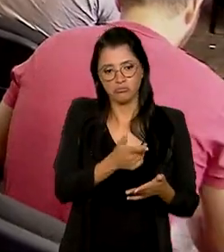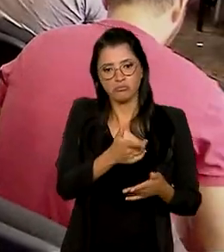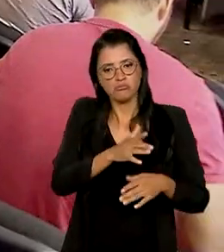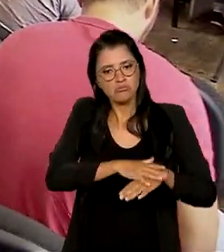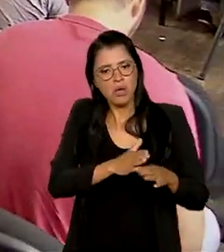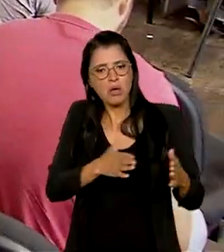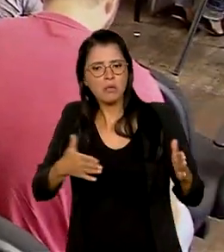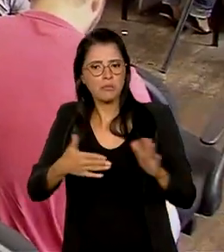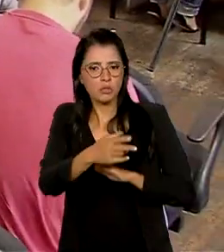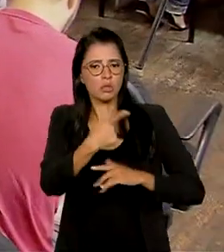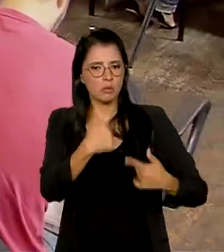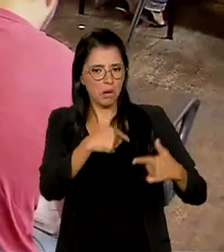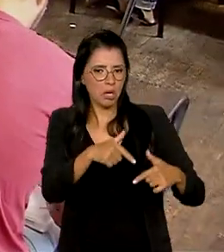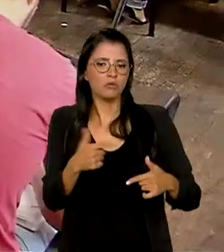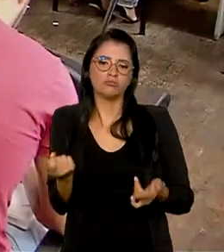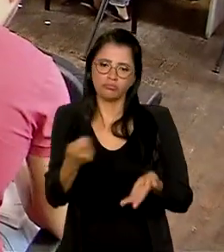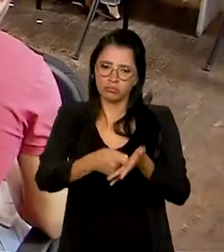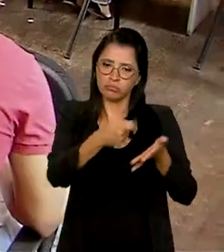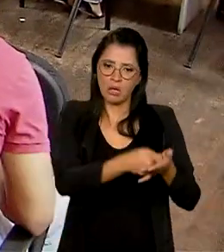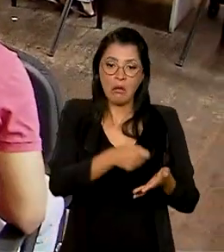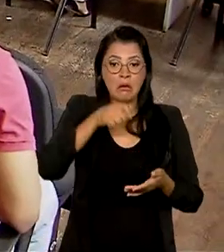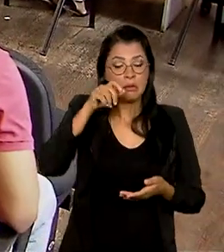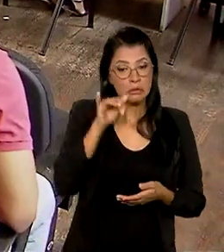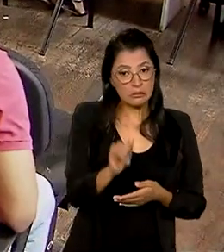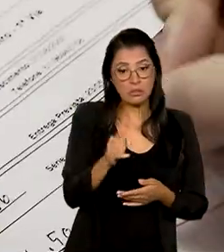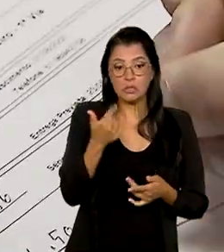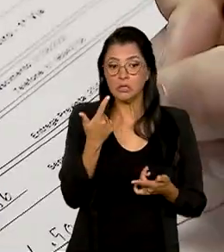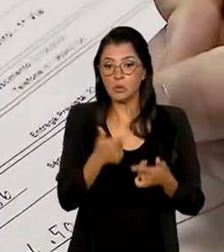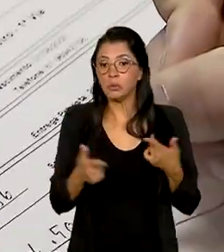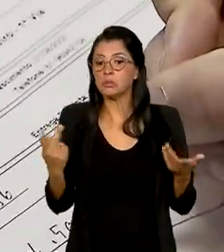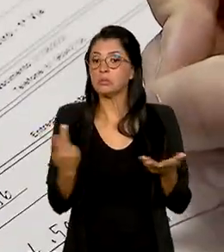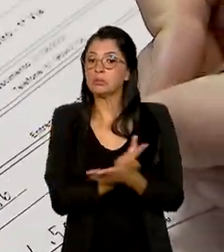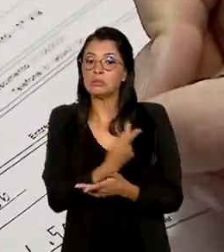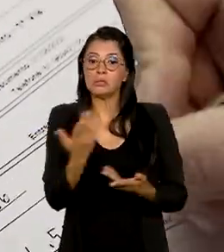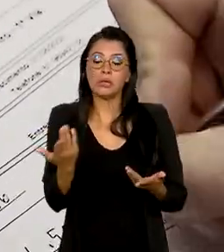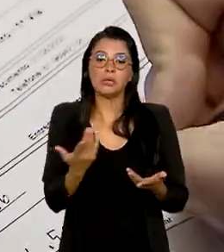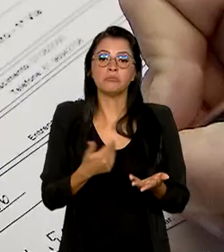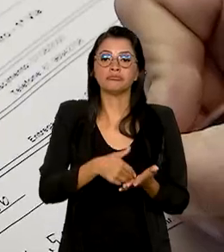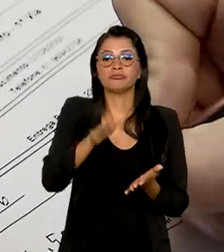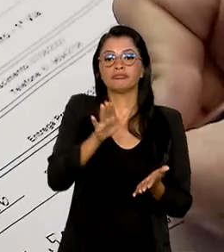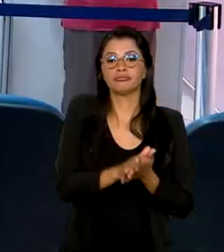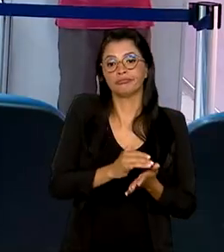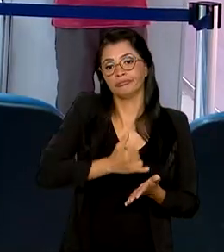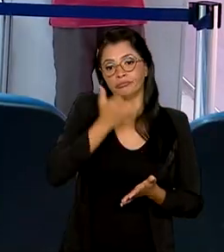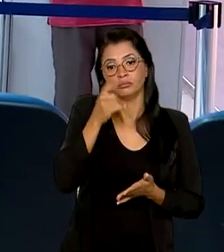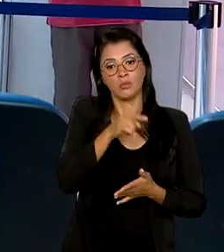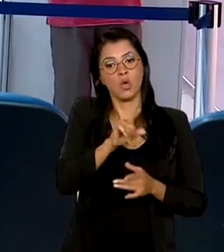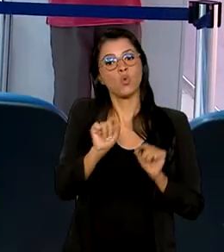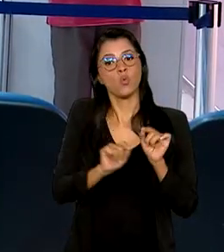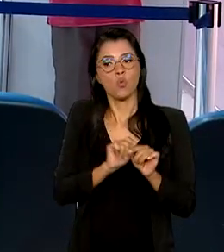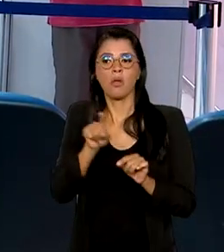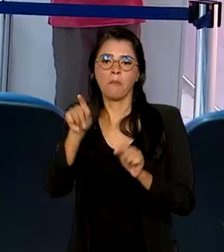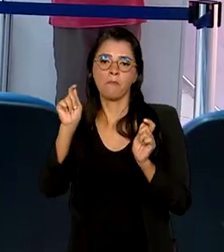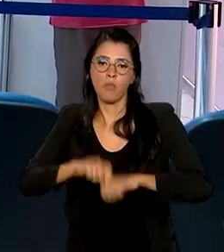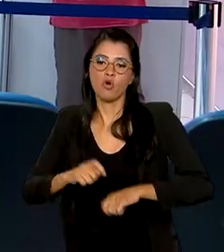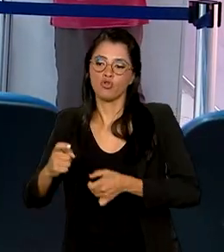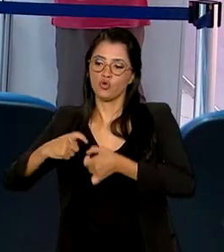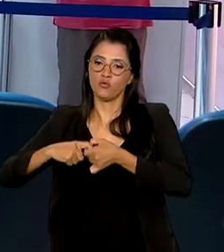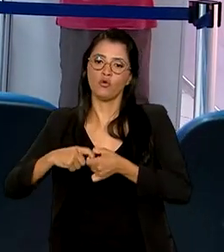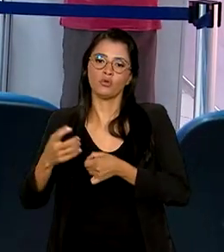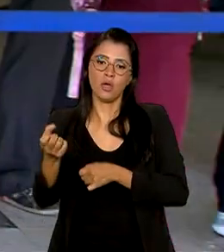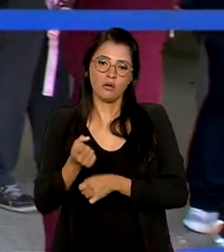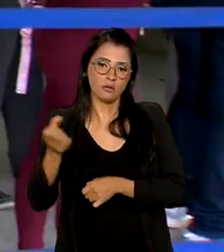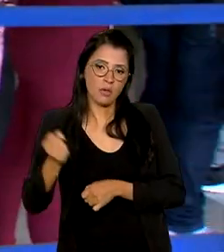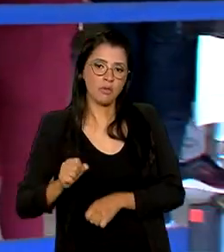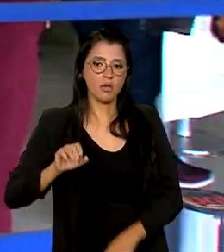estiver trabalhando. E, se por algum motivo, houver o desligamento do emprego, ela poderá voltar a